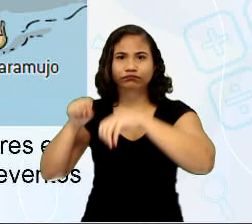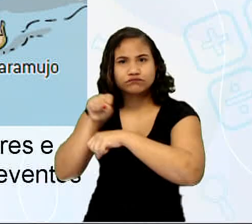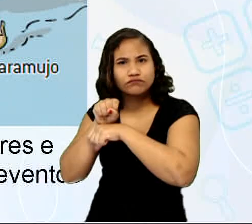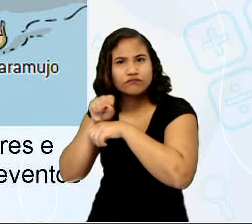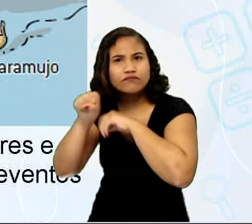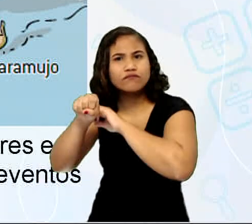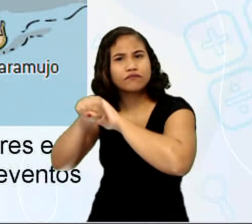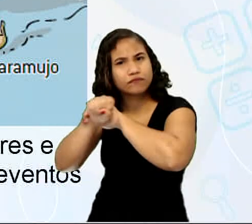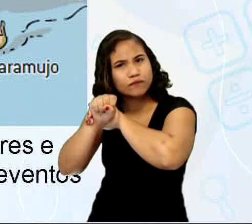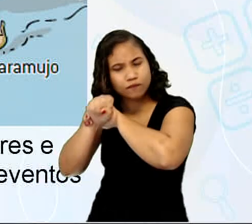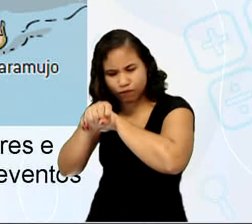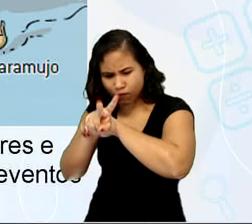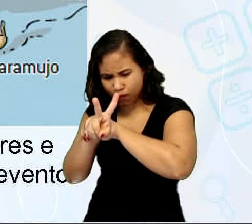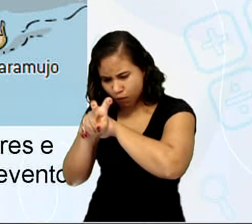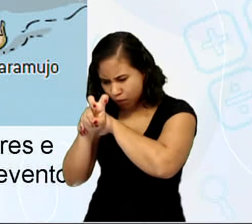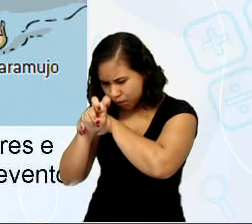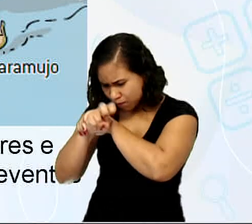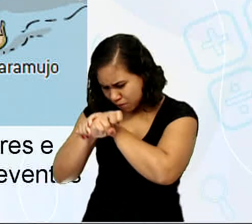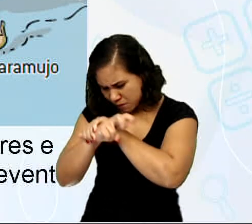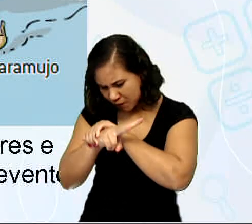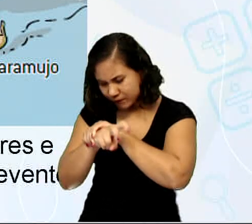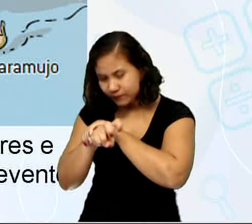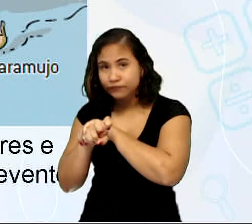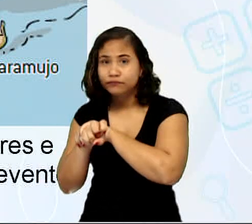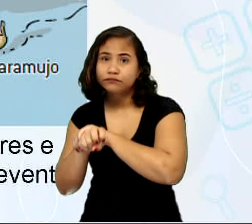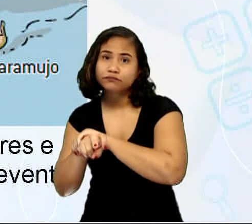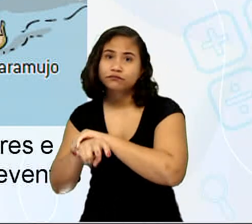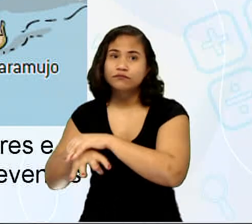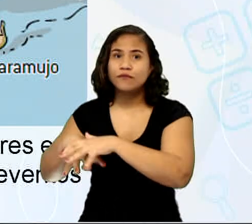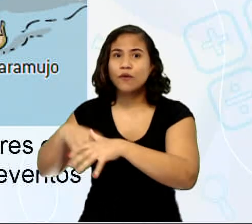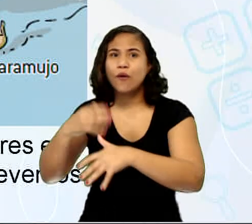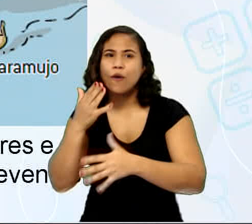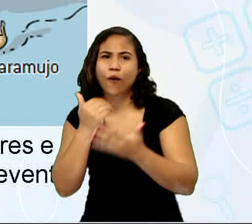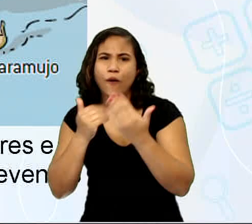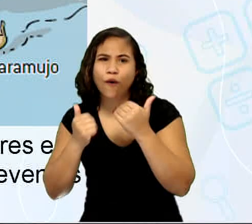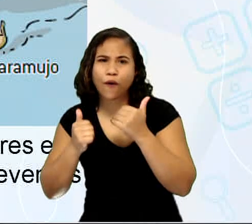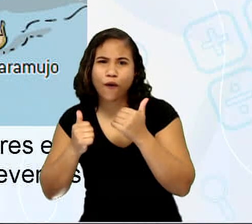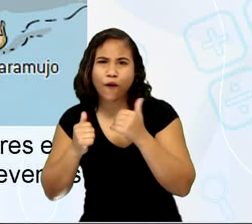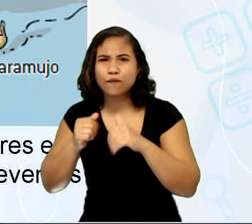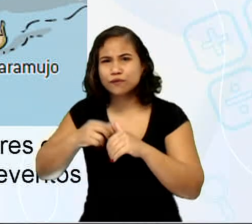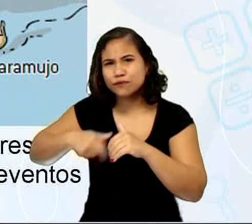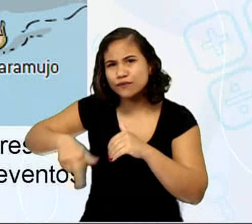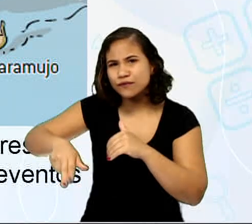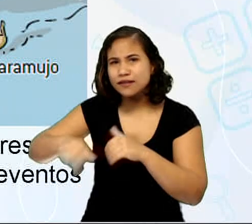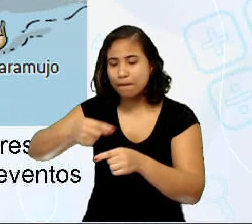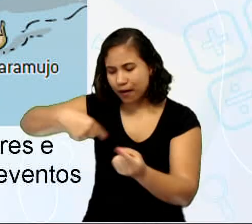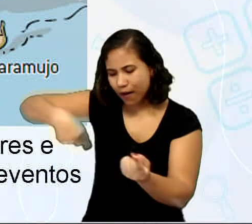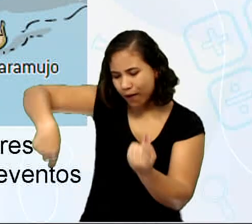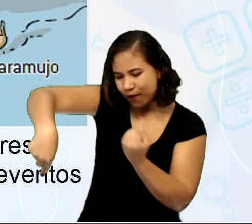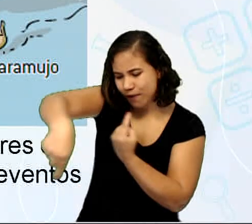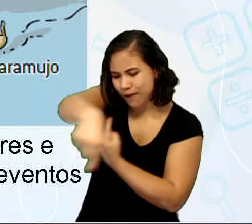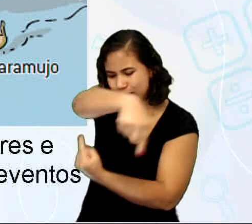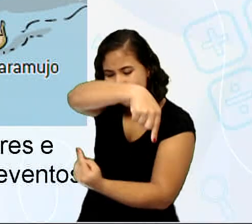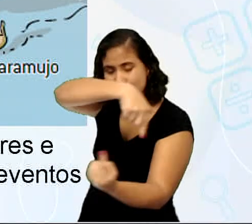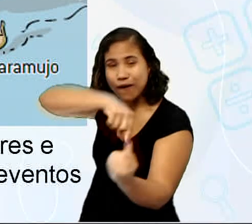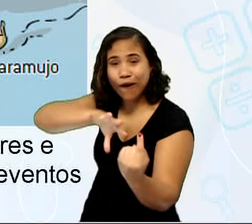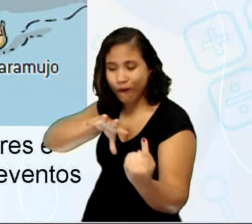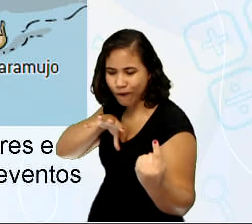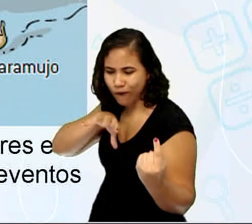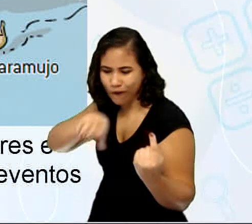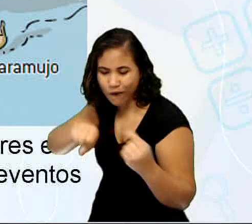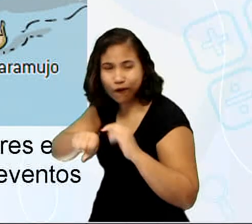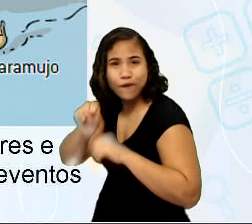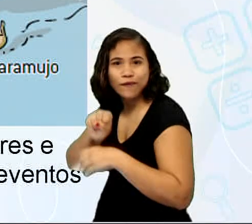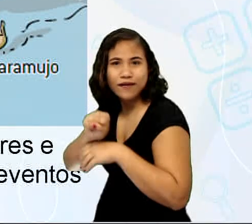plantas do fundo do rio. Já o lambari, ele se alimenta dos caramujos. E assim, peixes